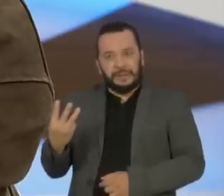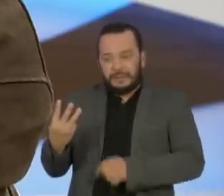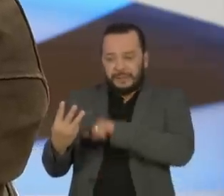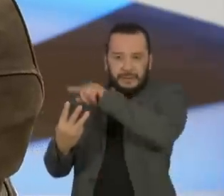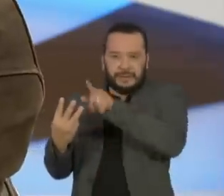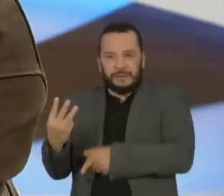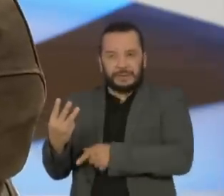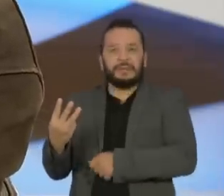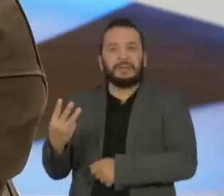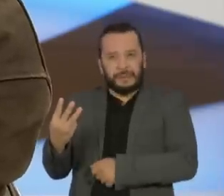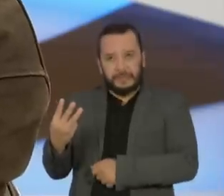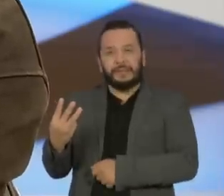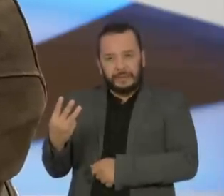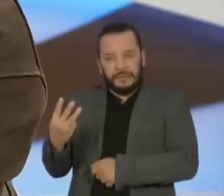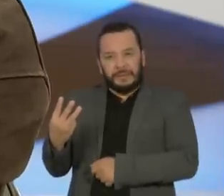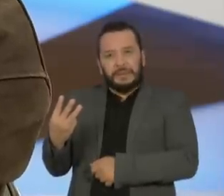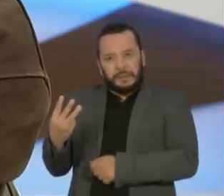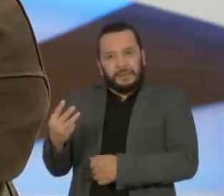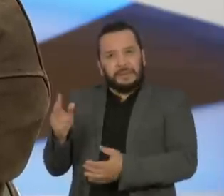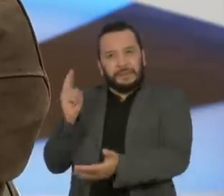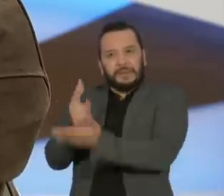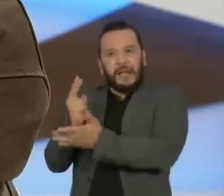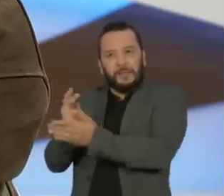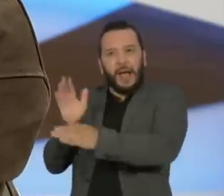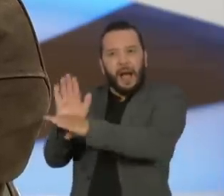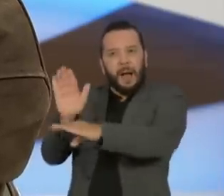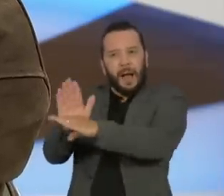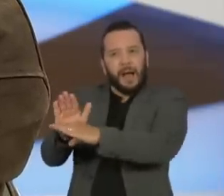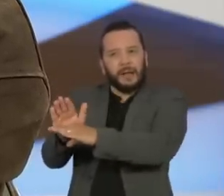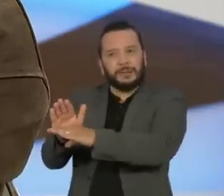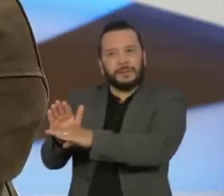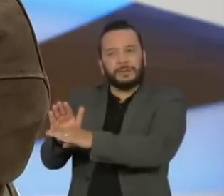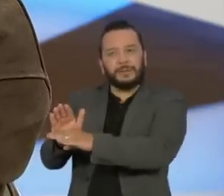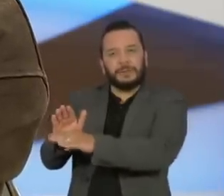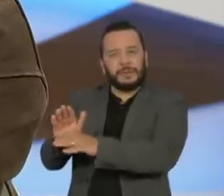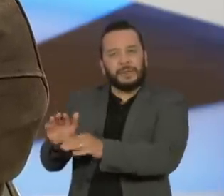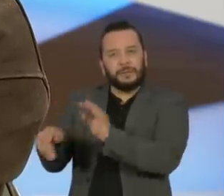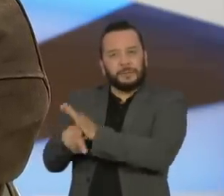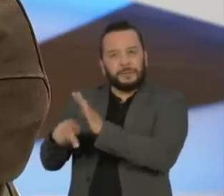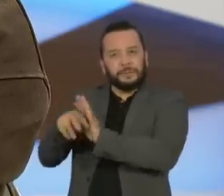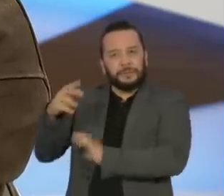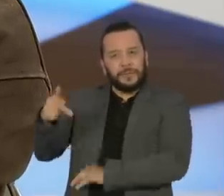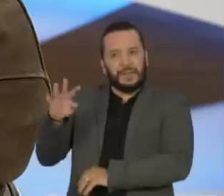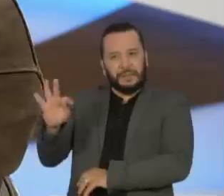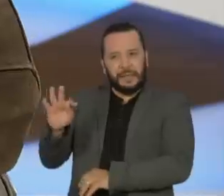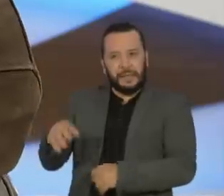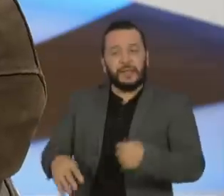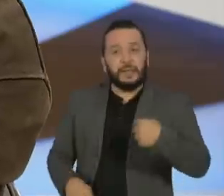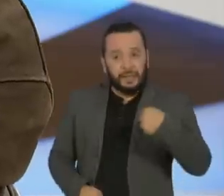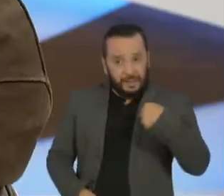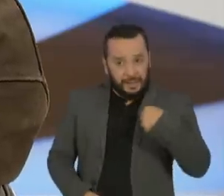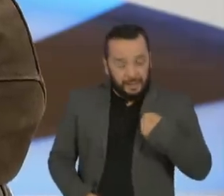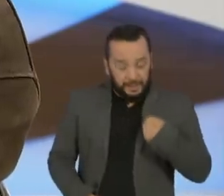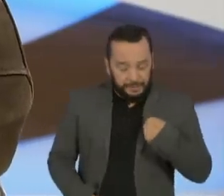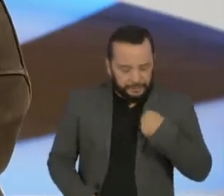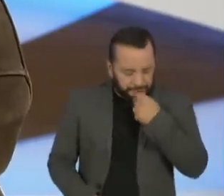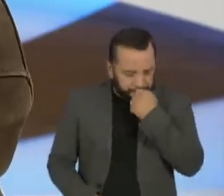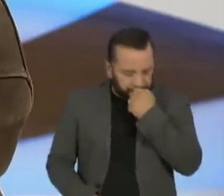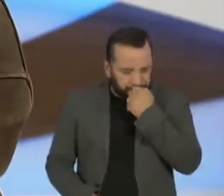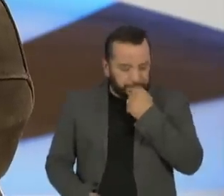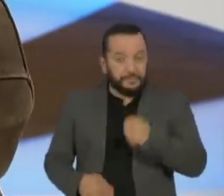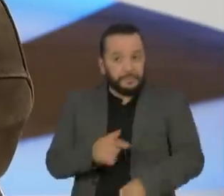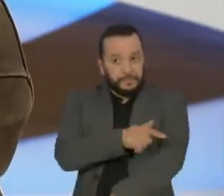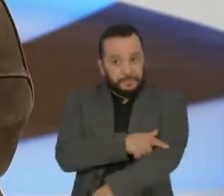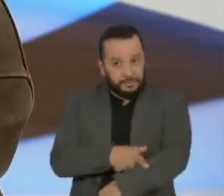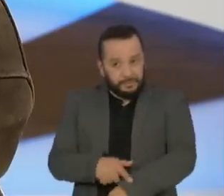que estava girando em torno daquele governo, eu pensei assim, cabe a mim ser generoso, gentil